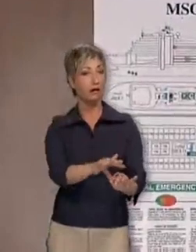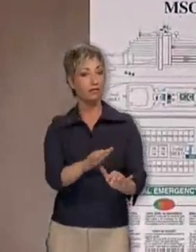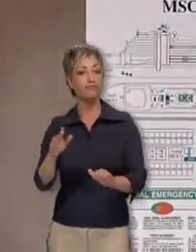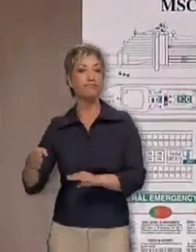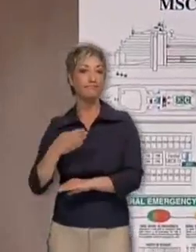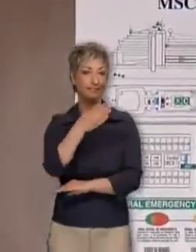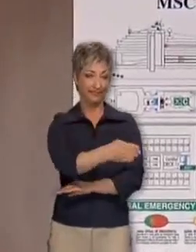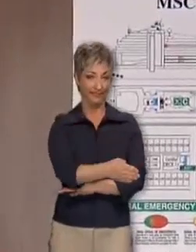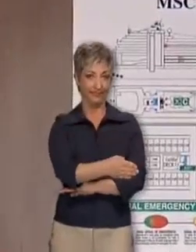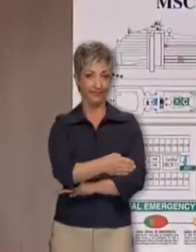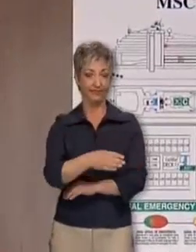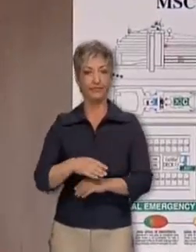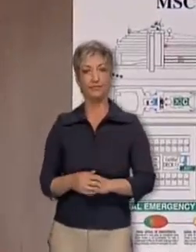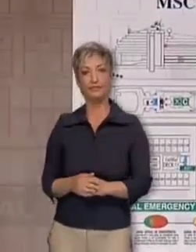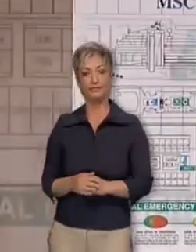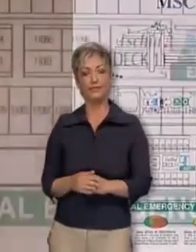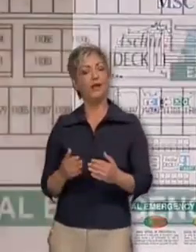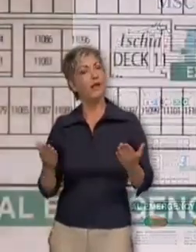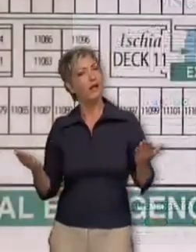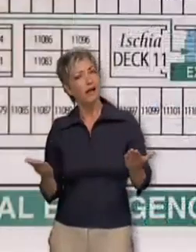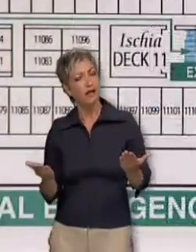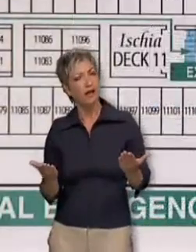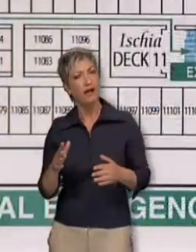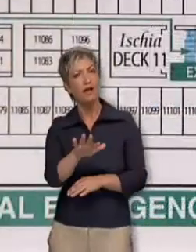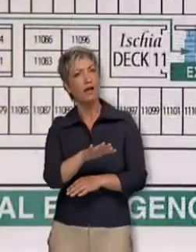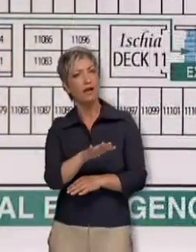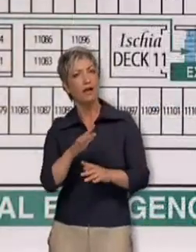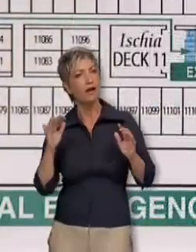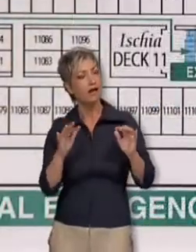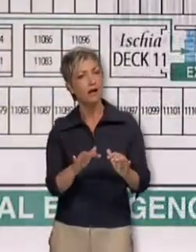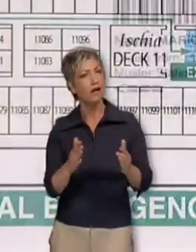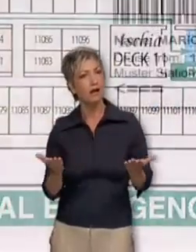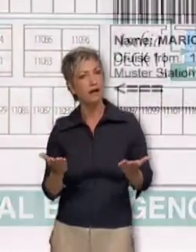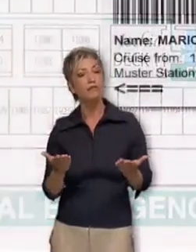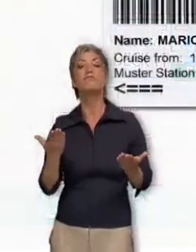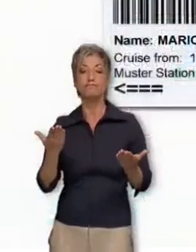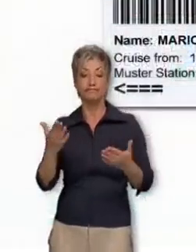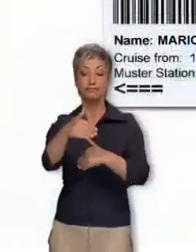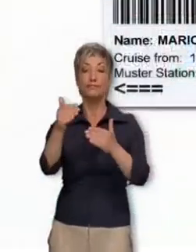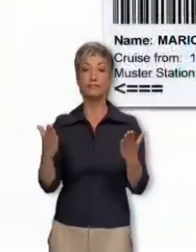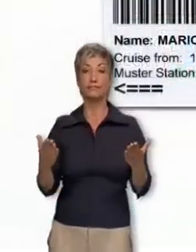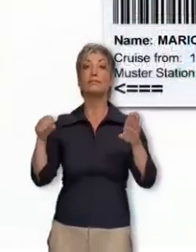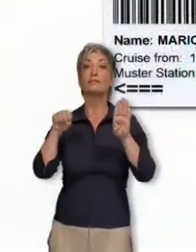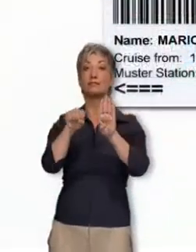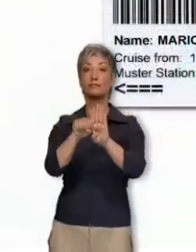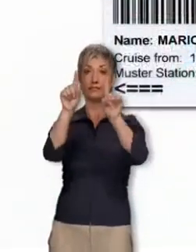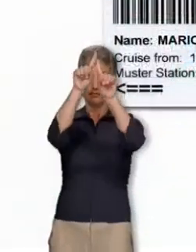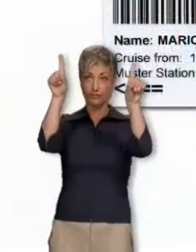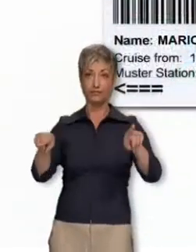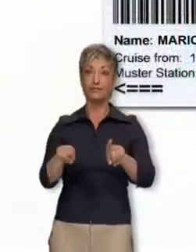Seu ponto de encontro está claramente indicado no aviso colocado na porta da cabine e no seu cruise card.